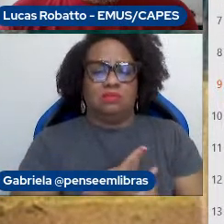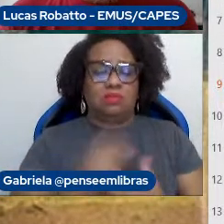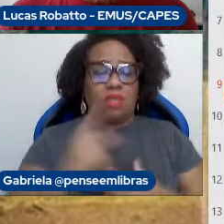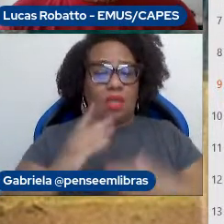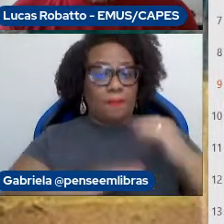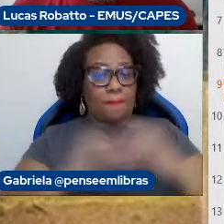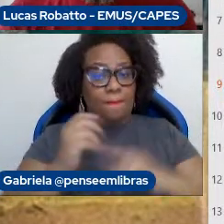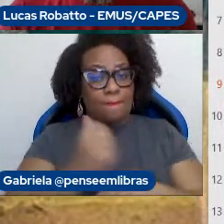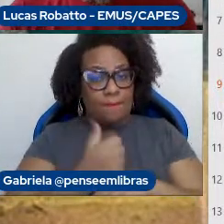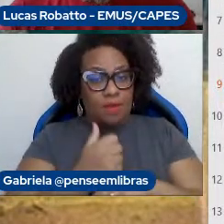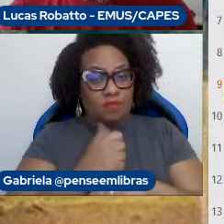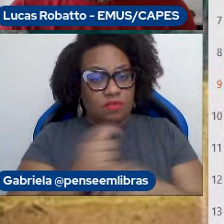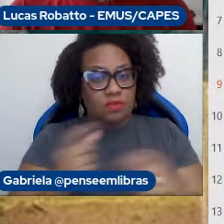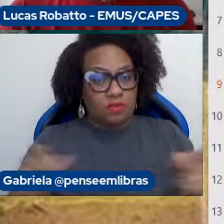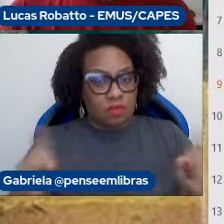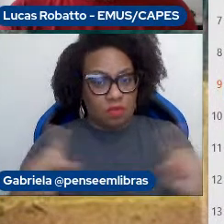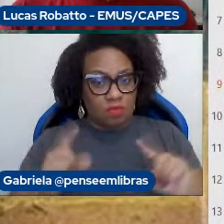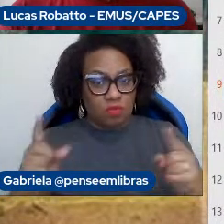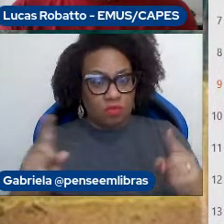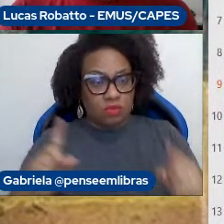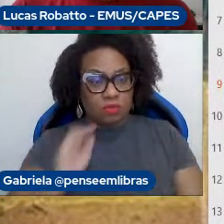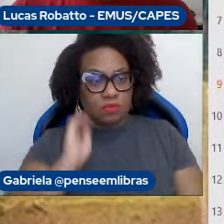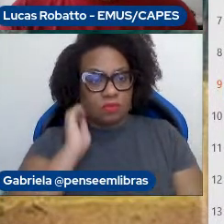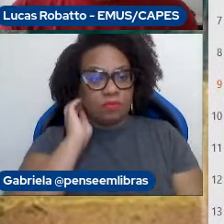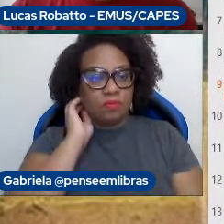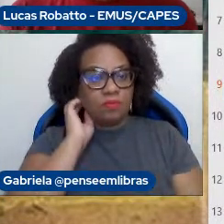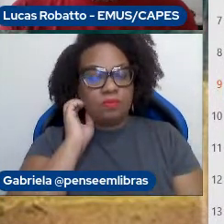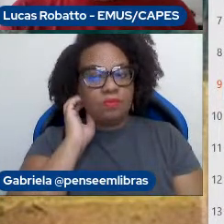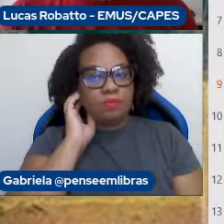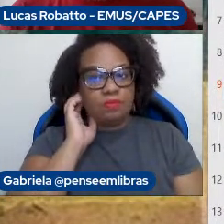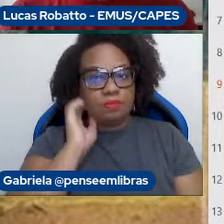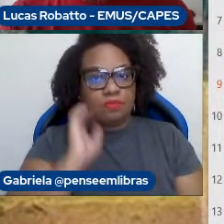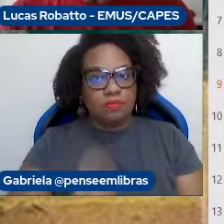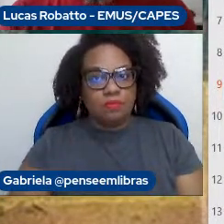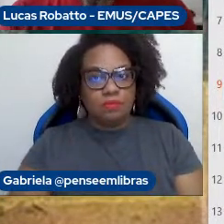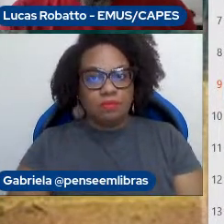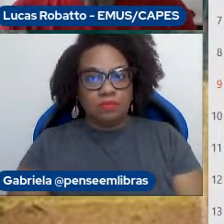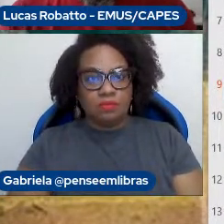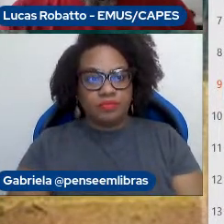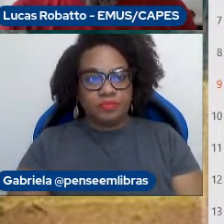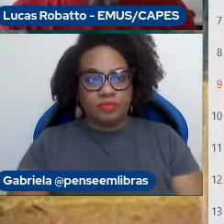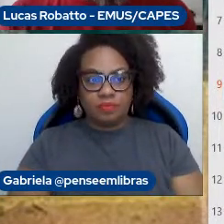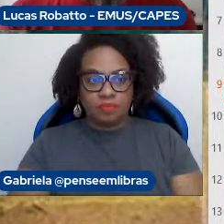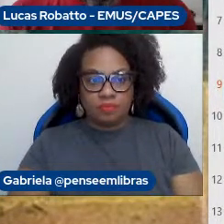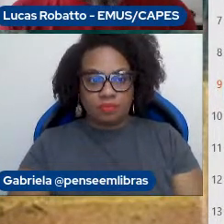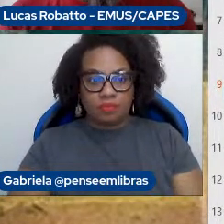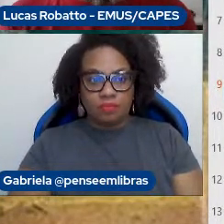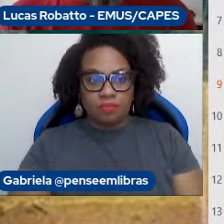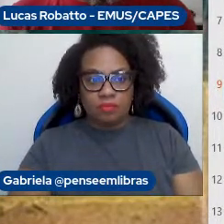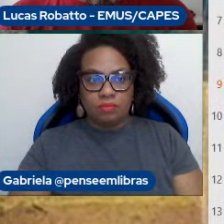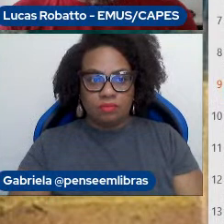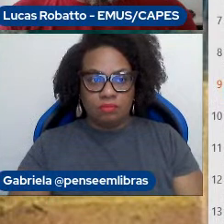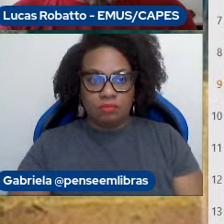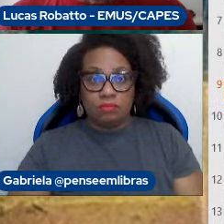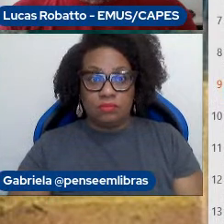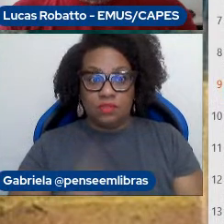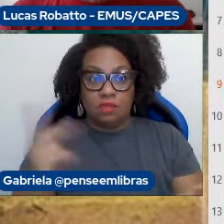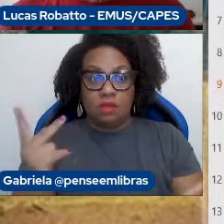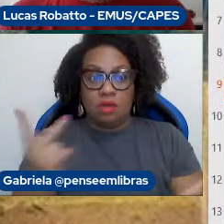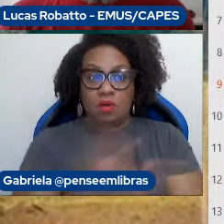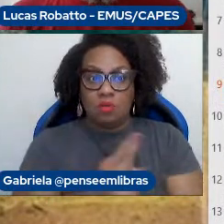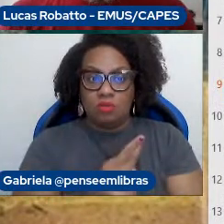Parise. E uma situação que tem sido cada vez mais